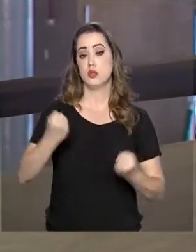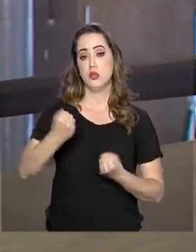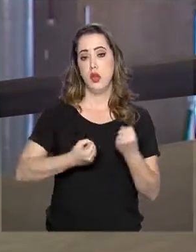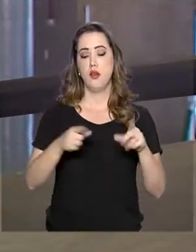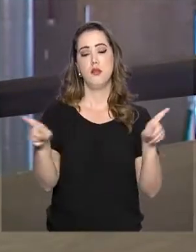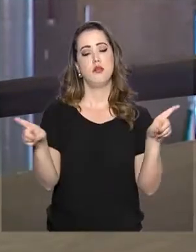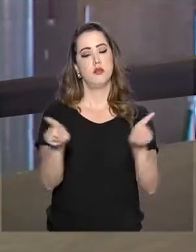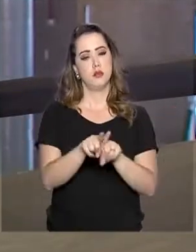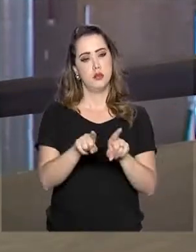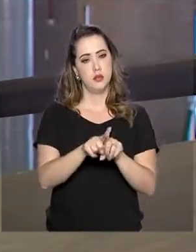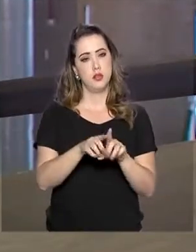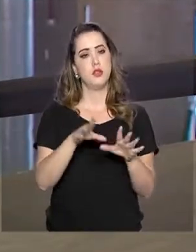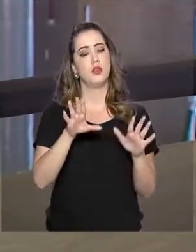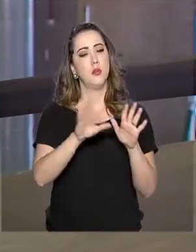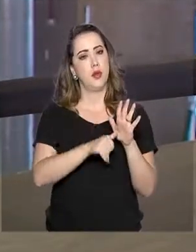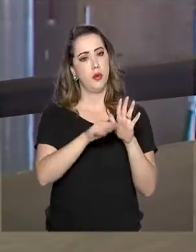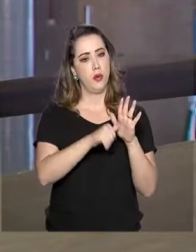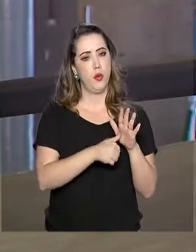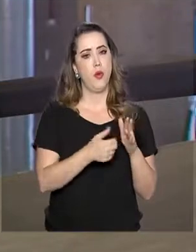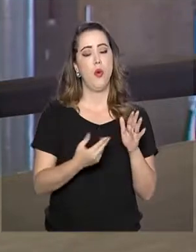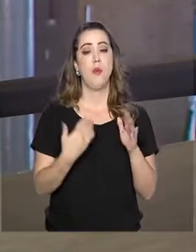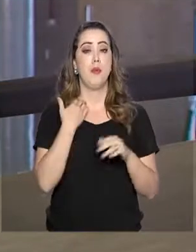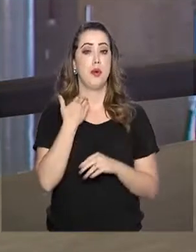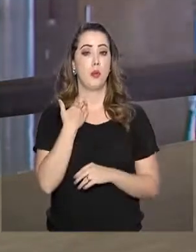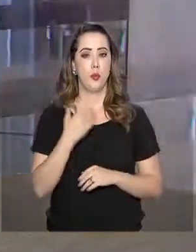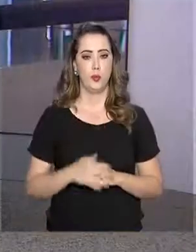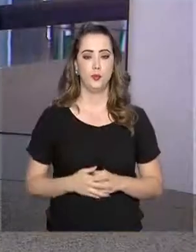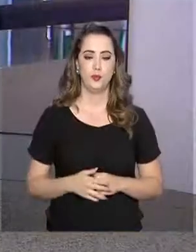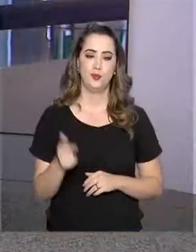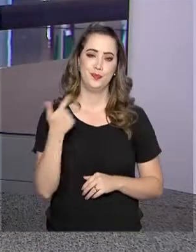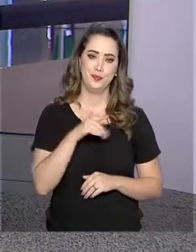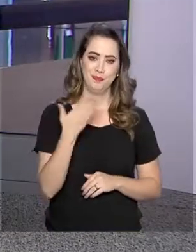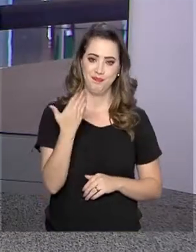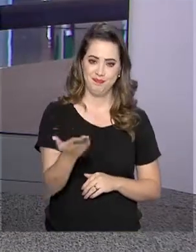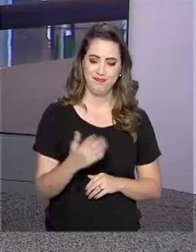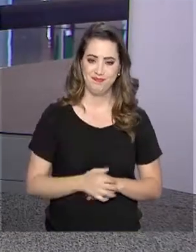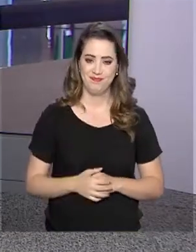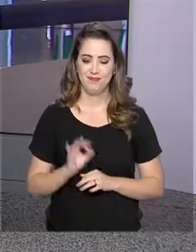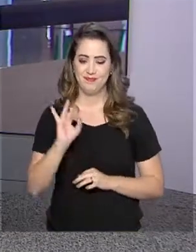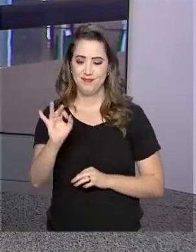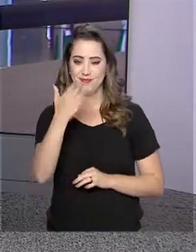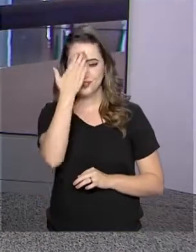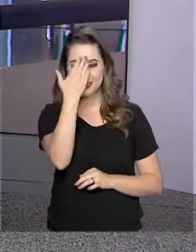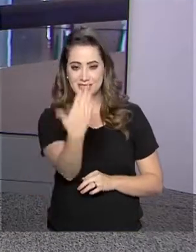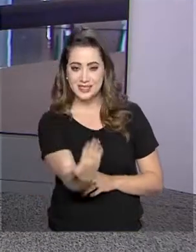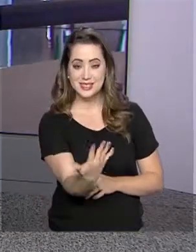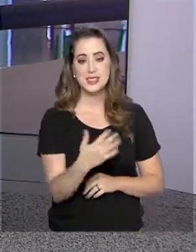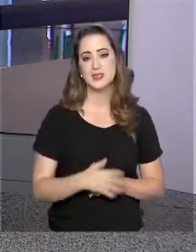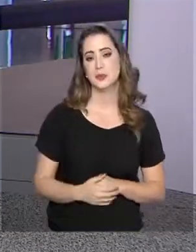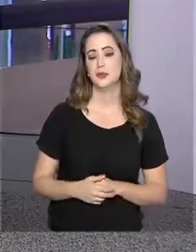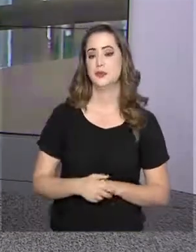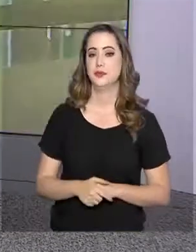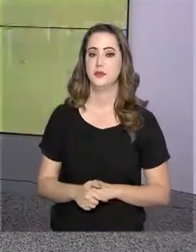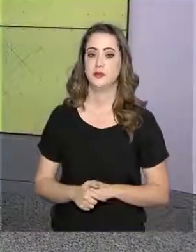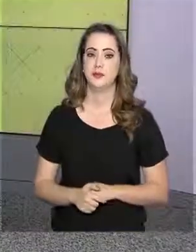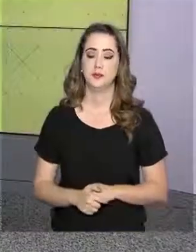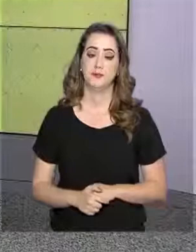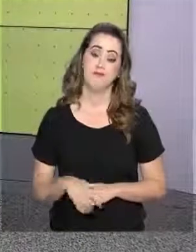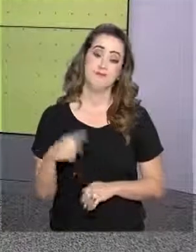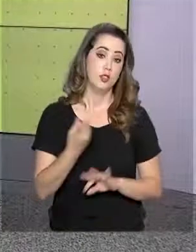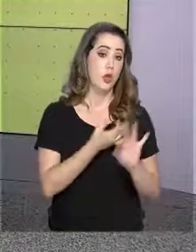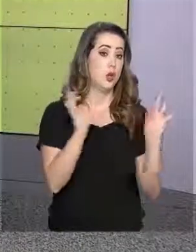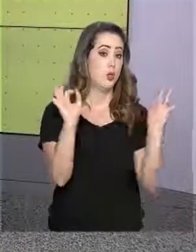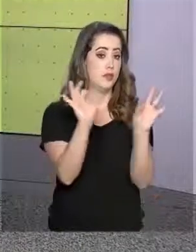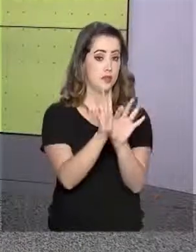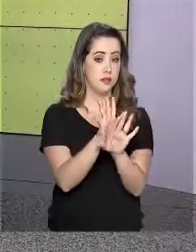e também roubo à instituição financeira. Roberto, eu volto com você. Está certo, Dani. Muito obrigado pelas informações. E